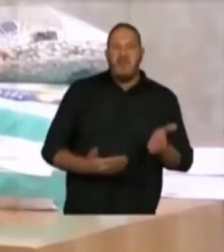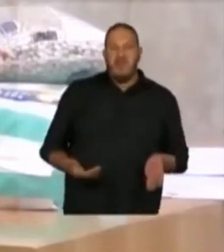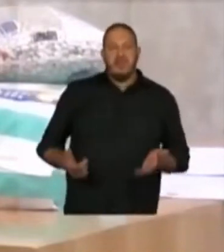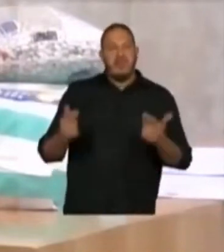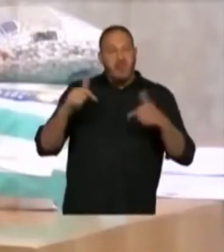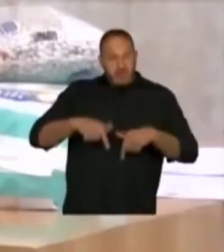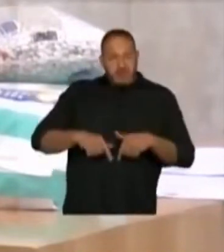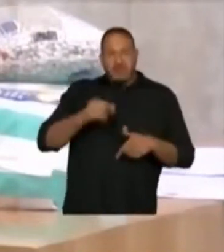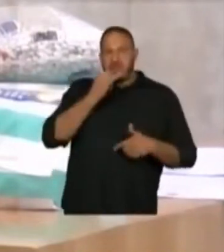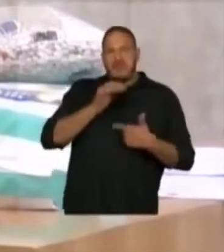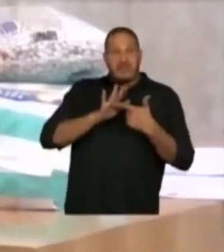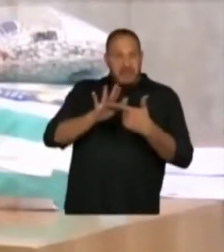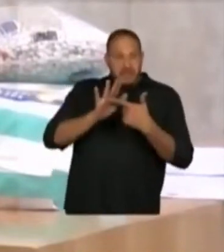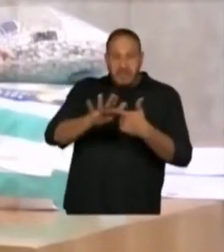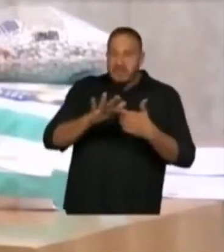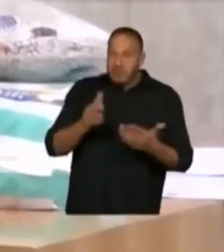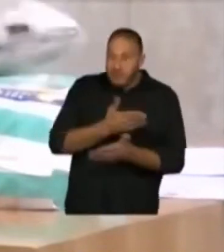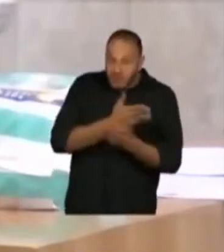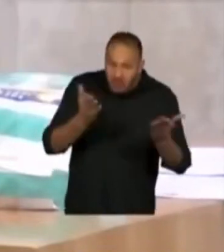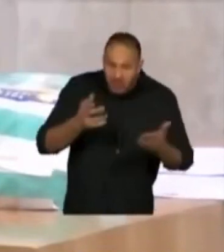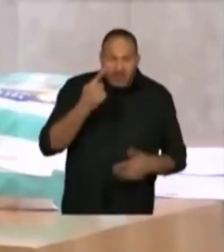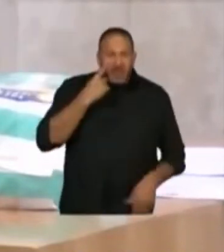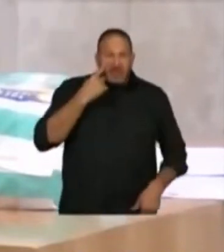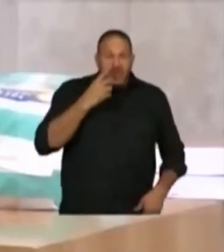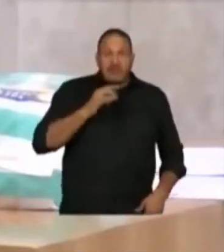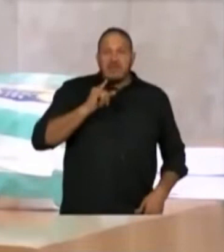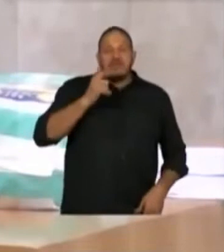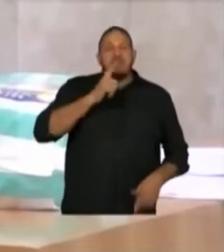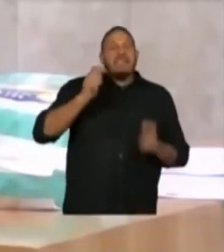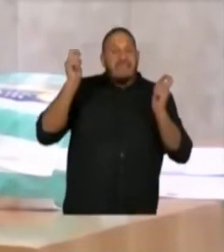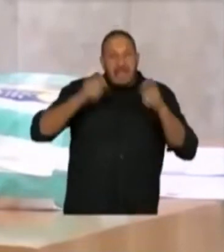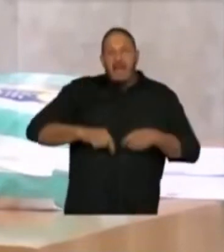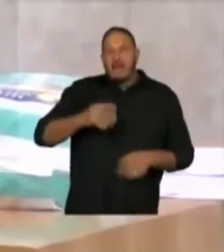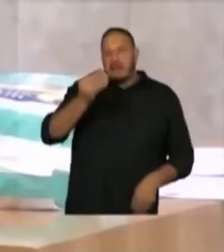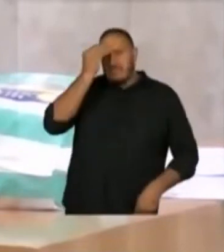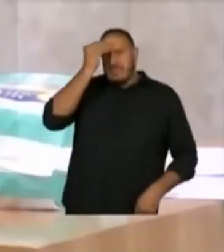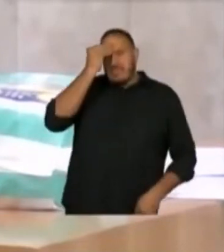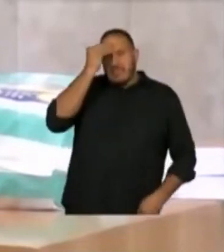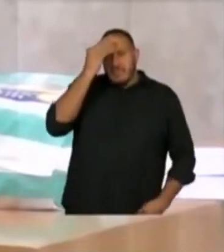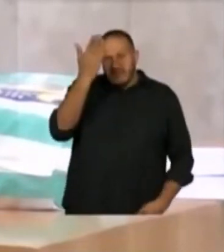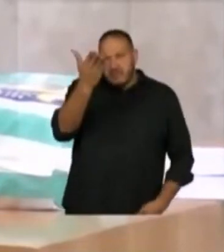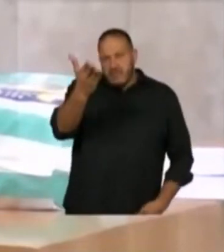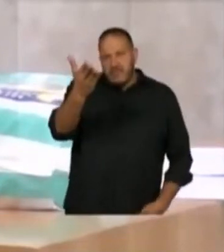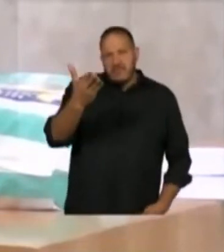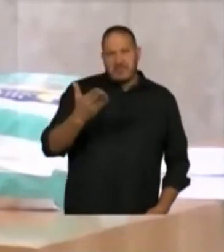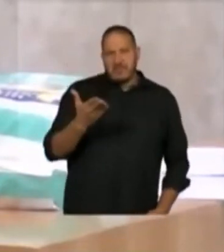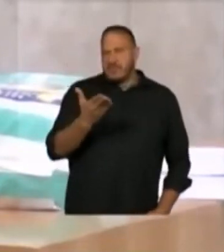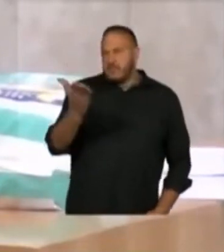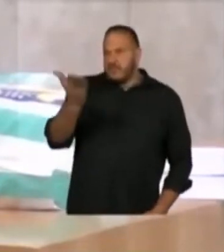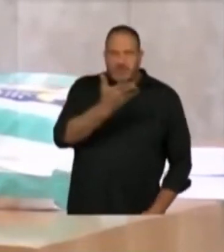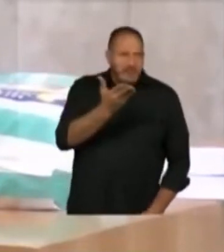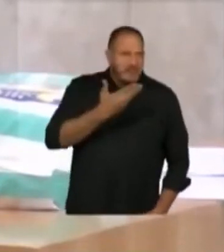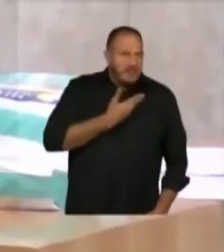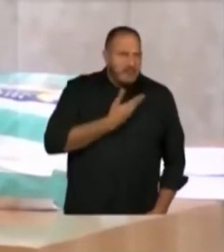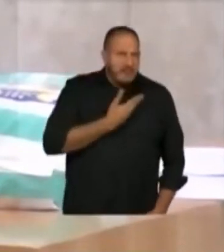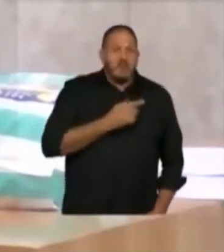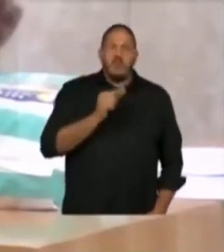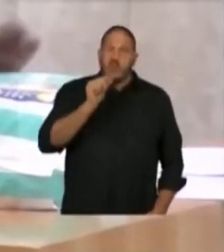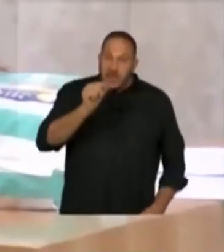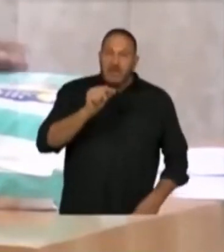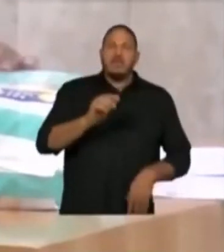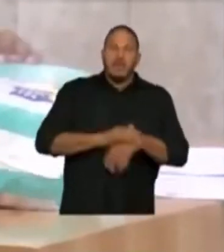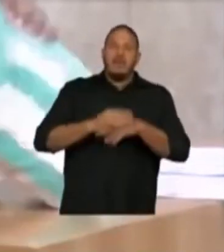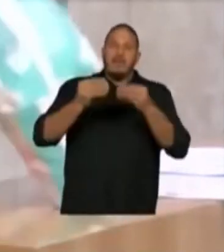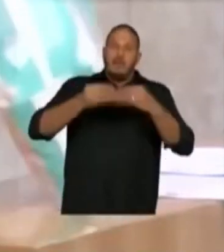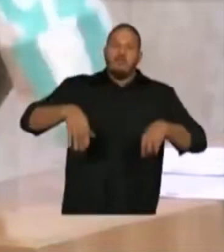exemplificar para todo mundo, para ver se dá para entrar na cabeça de vocês, meus colegas, o quanto que impacta